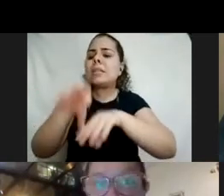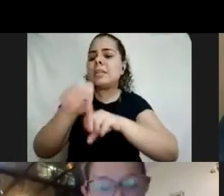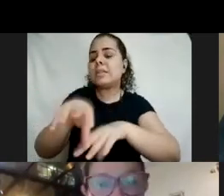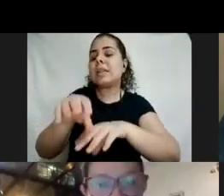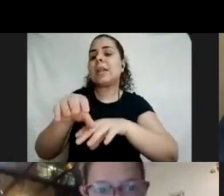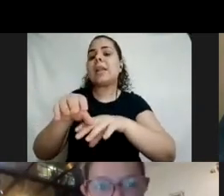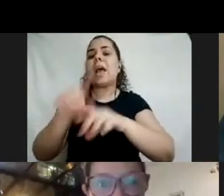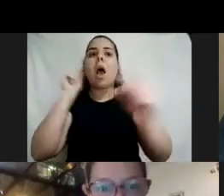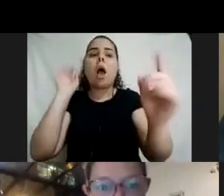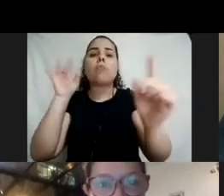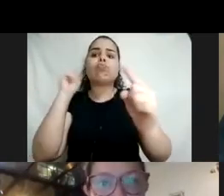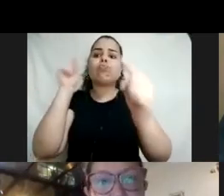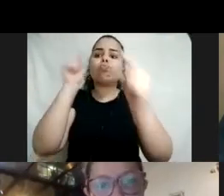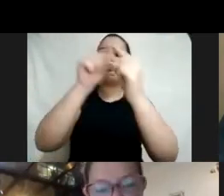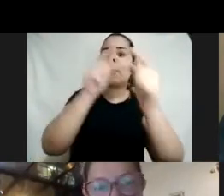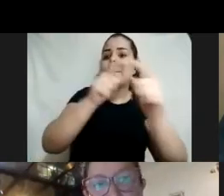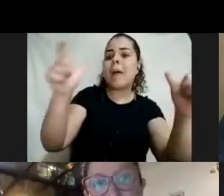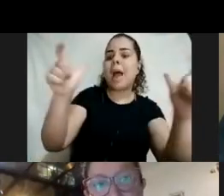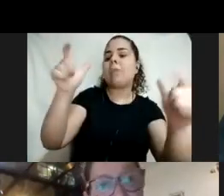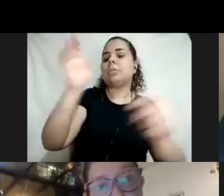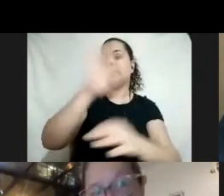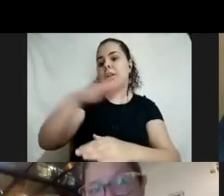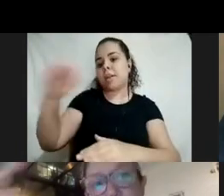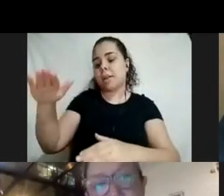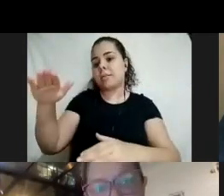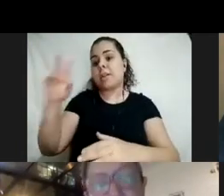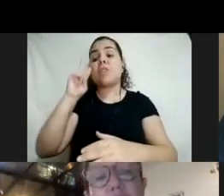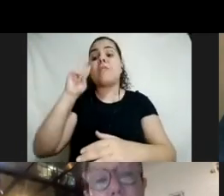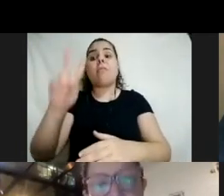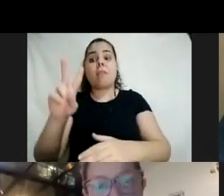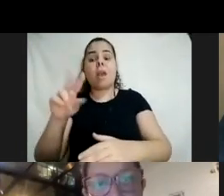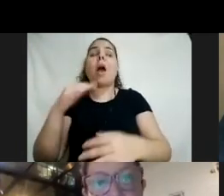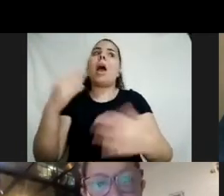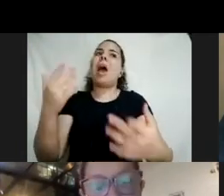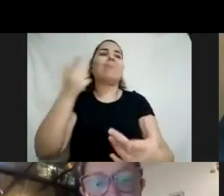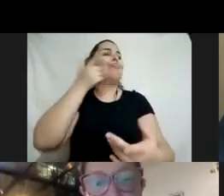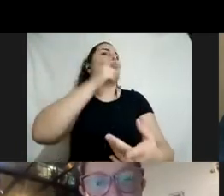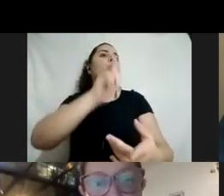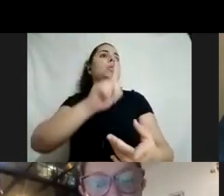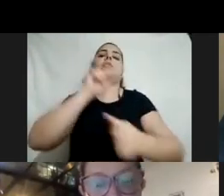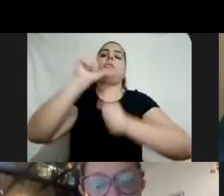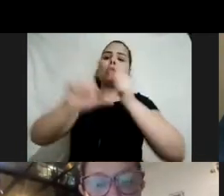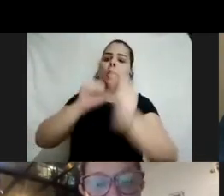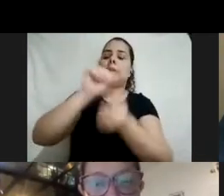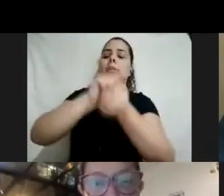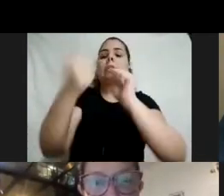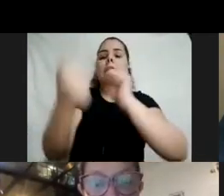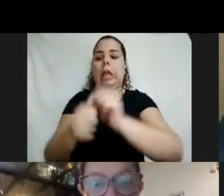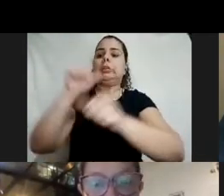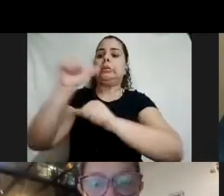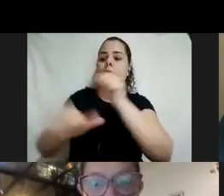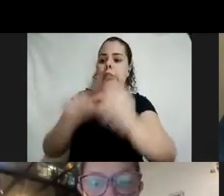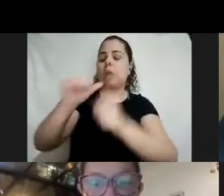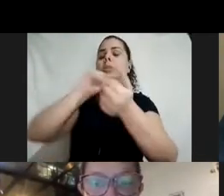alcance mais e mais crianças? E a partir dali a gente vê, não, assim mesmo, assim não alcançou e a gente entra aí com outras adequações e